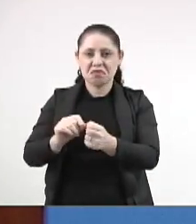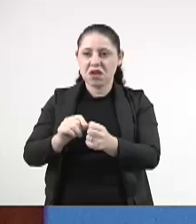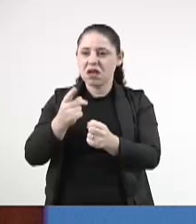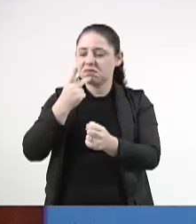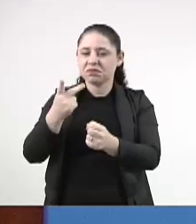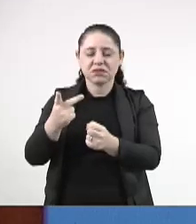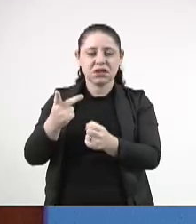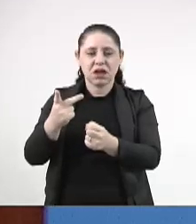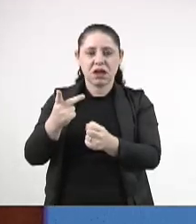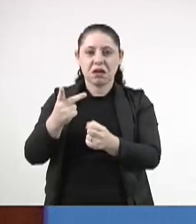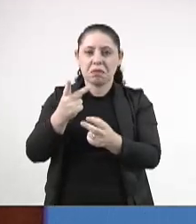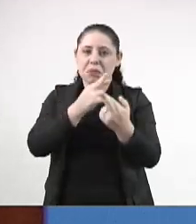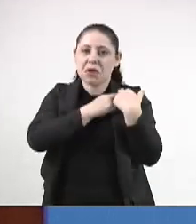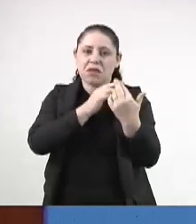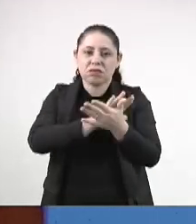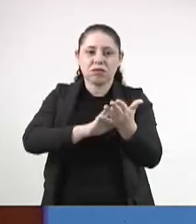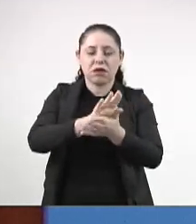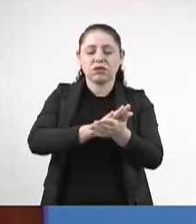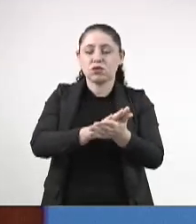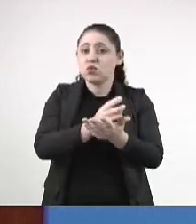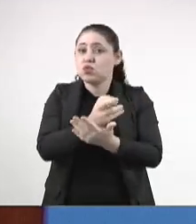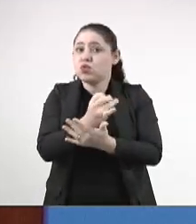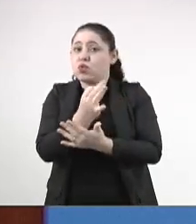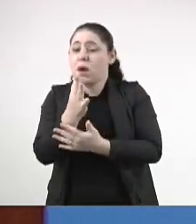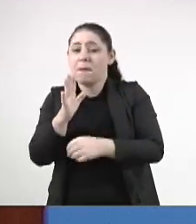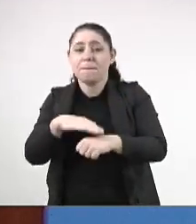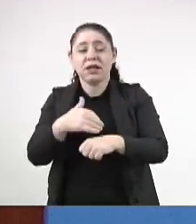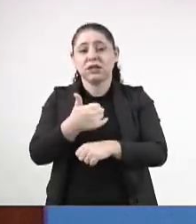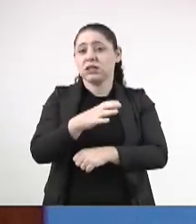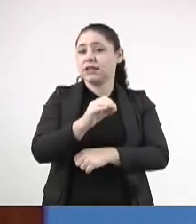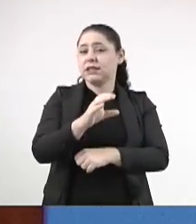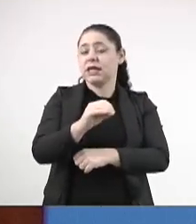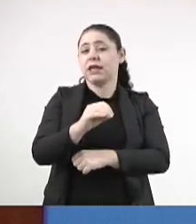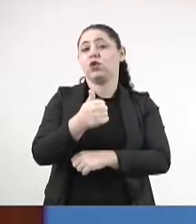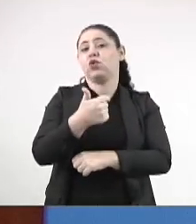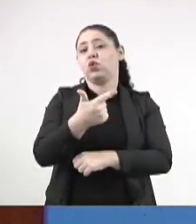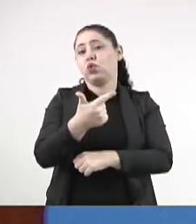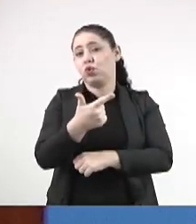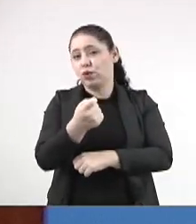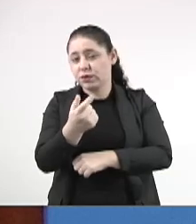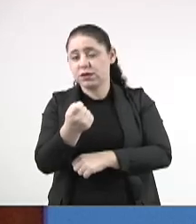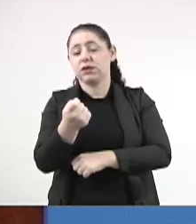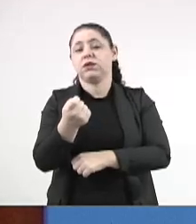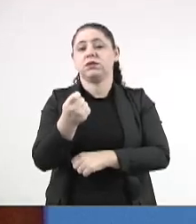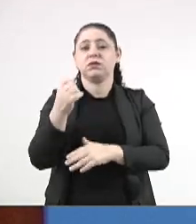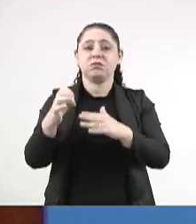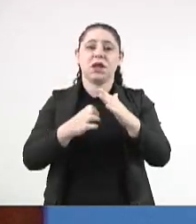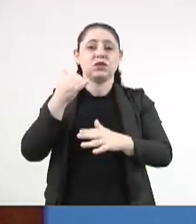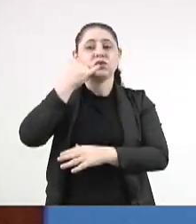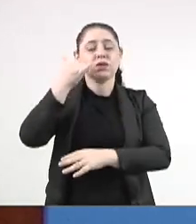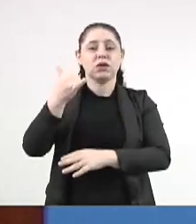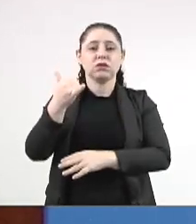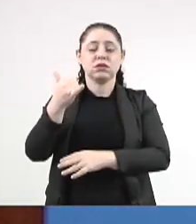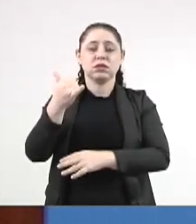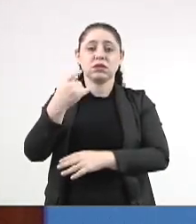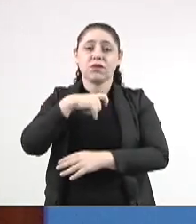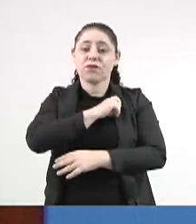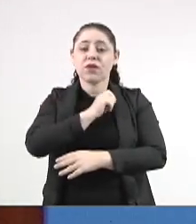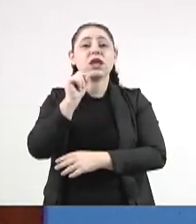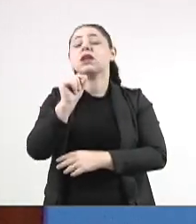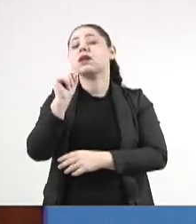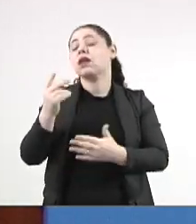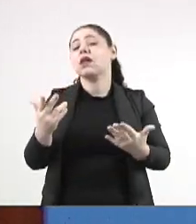ninguém. Imagine um número de mais de 100, 200 operadoras de telefonia. Quem que fiscaliza?